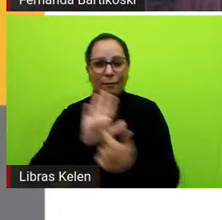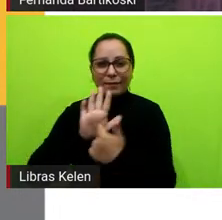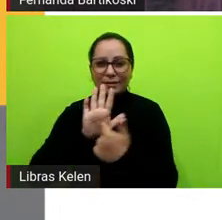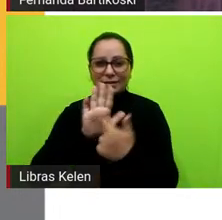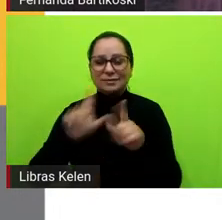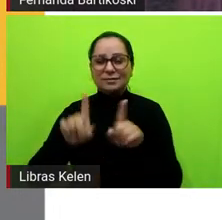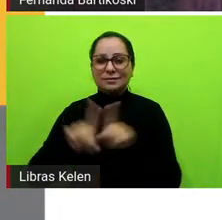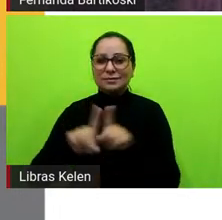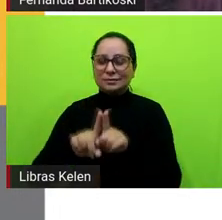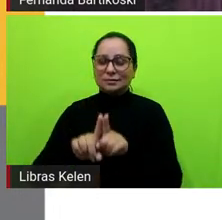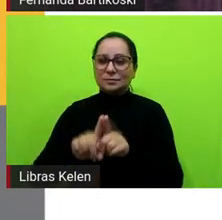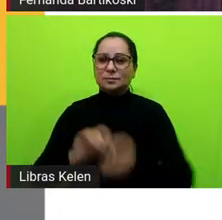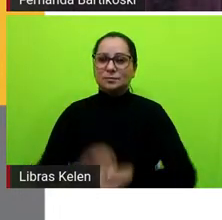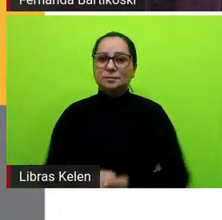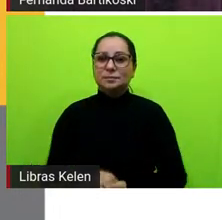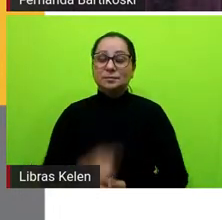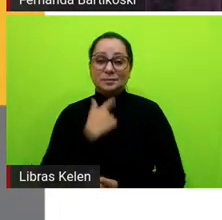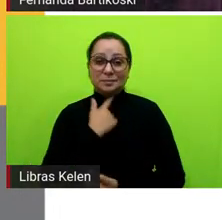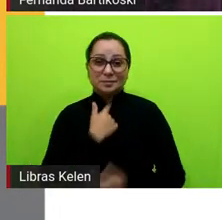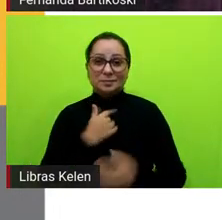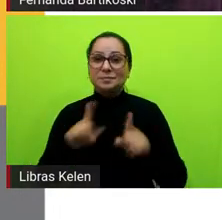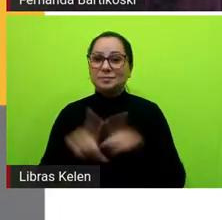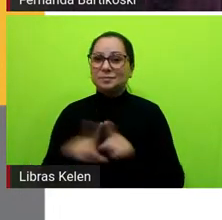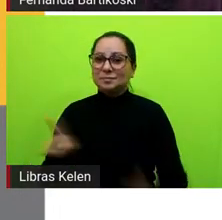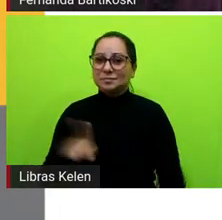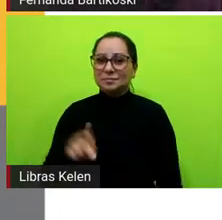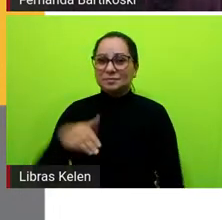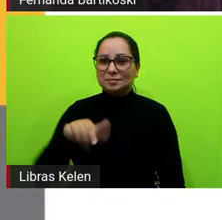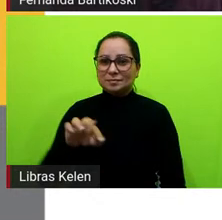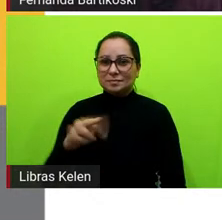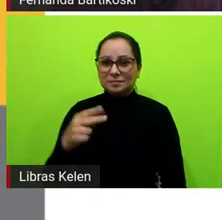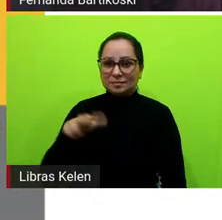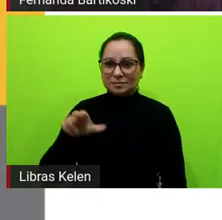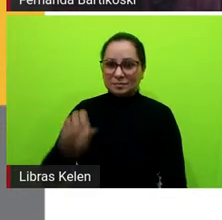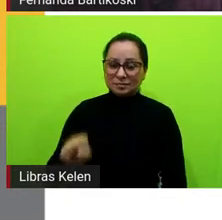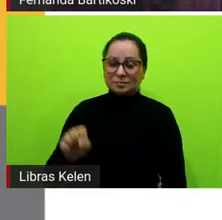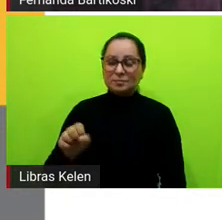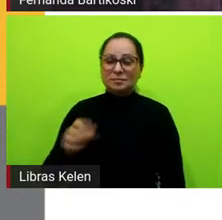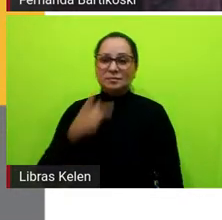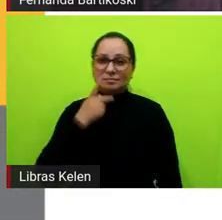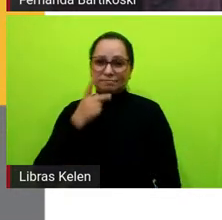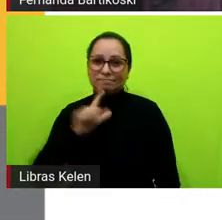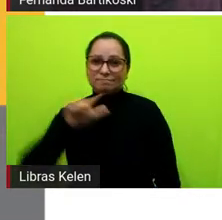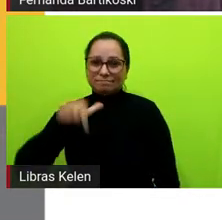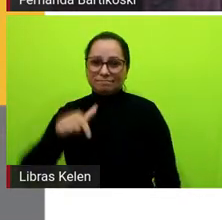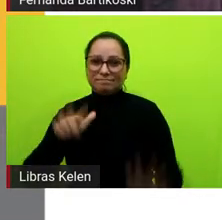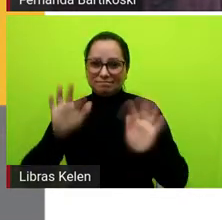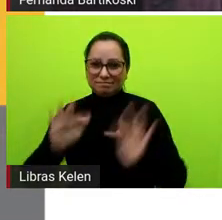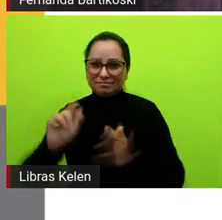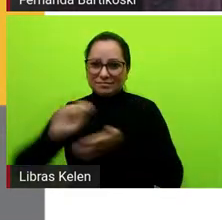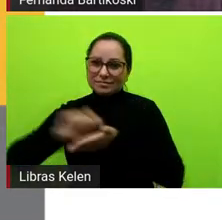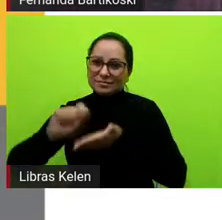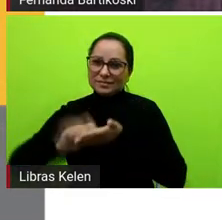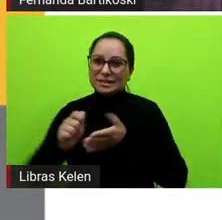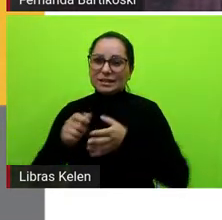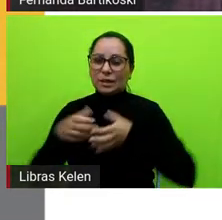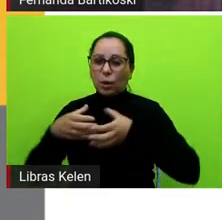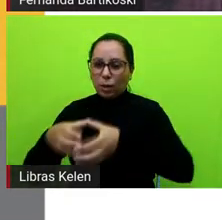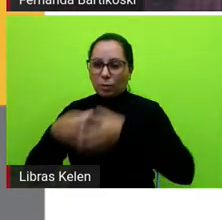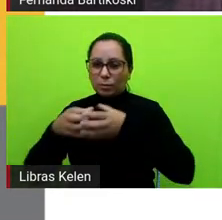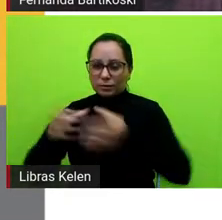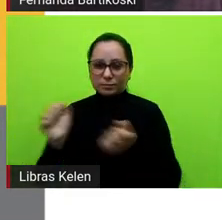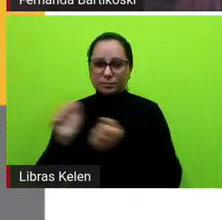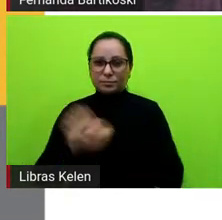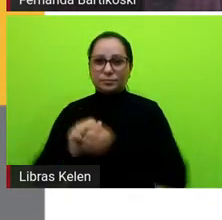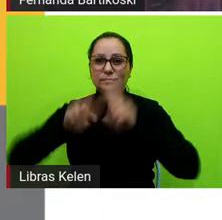Esse aqui eu gostei também, o professor Matheus Rodrigues que ele vai no final fazer uma escrita colaborativa com o tema Fake